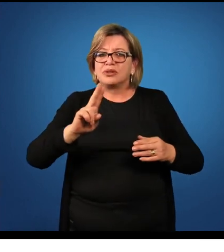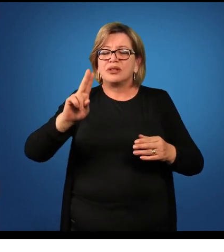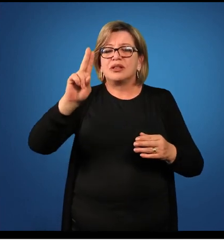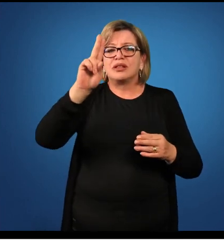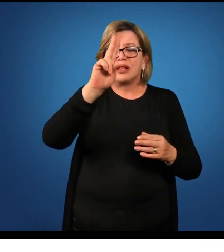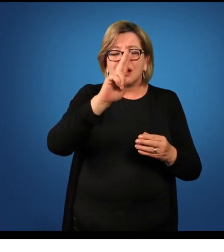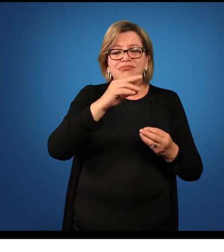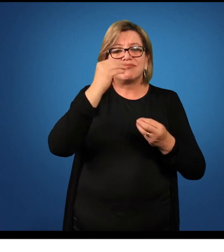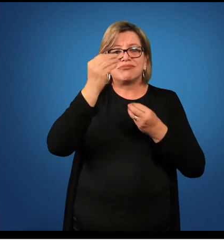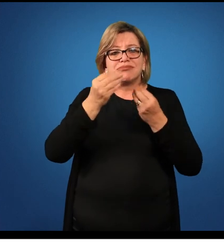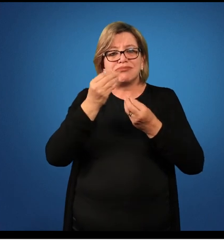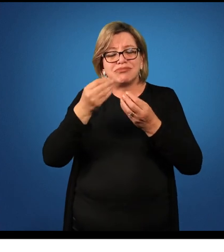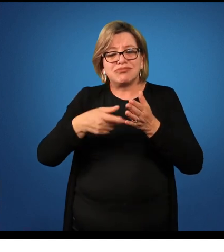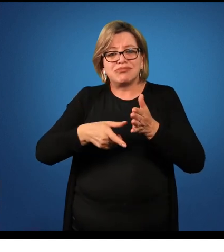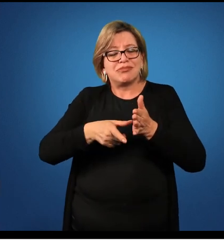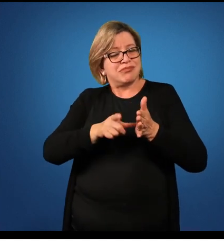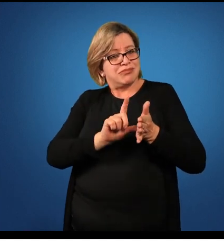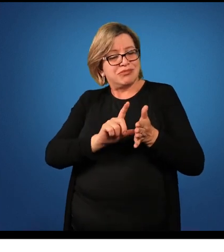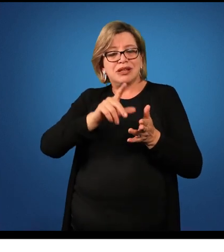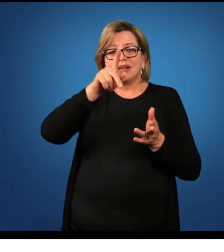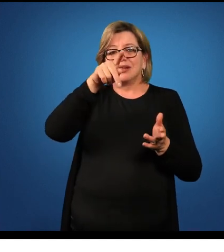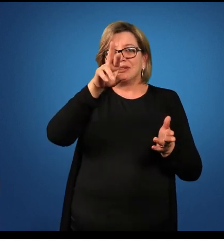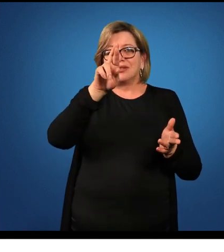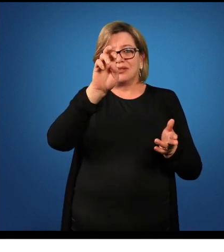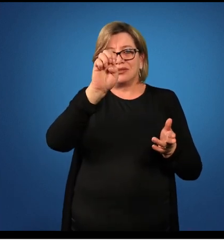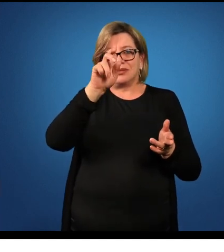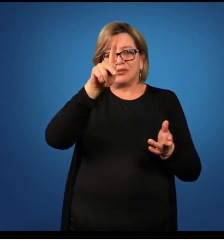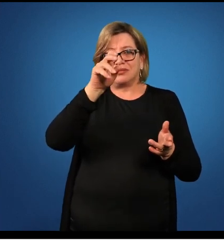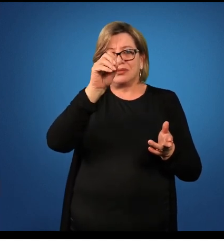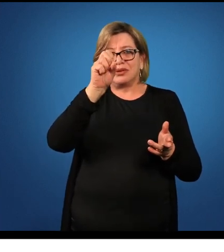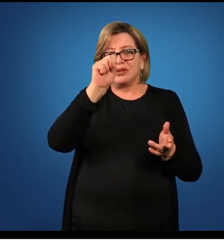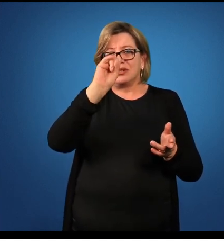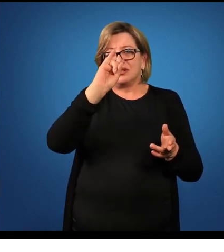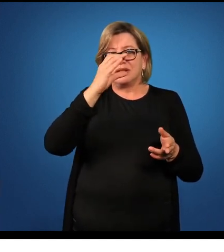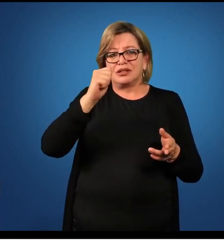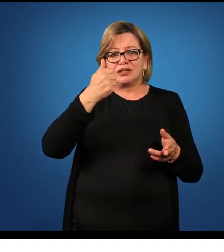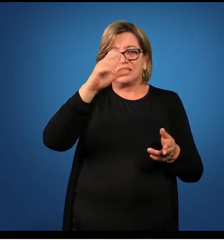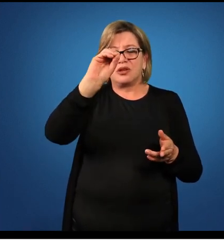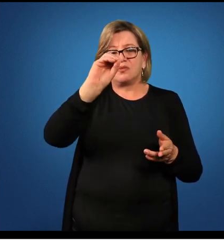ablativo que antecede essas preposições